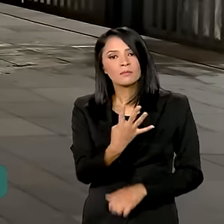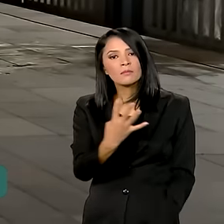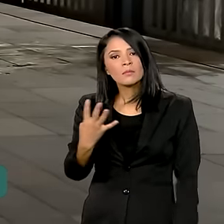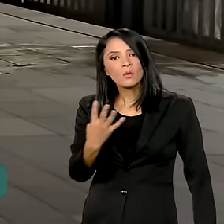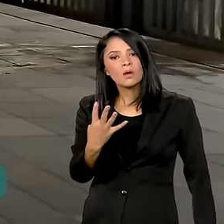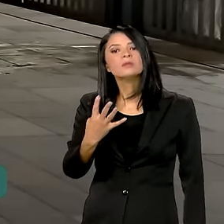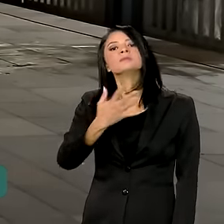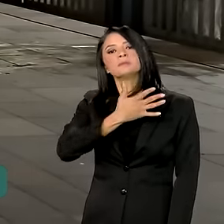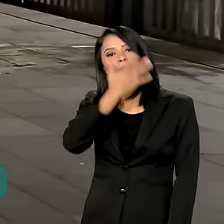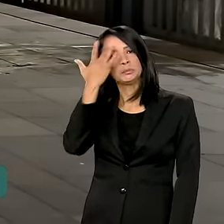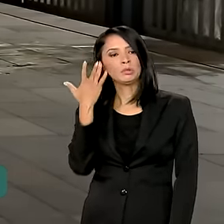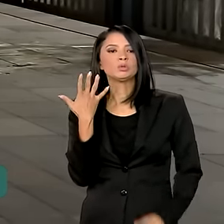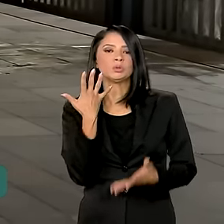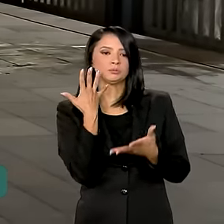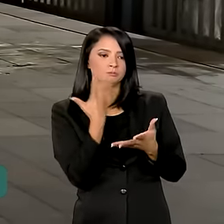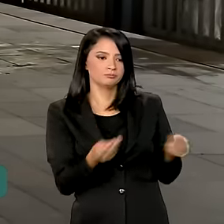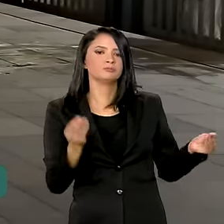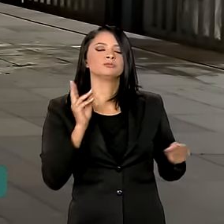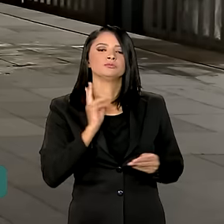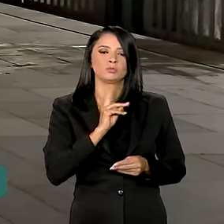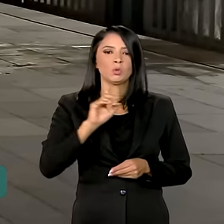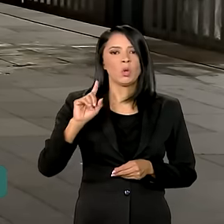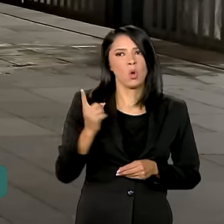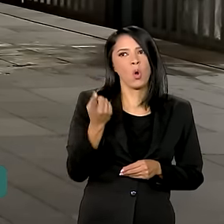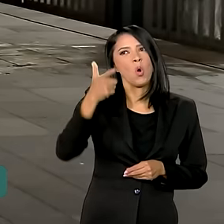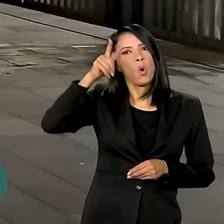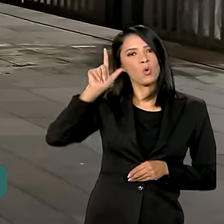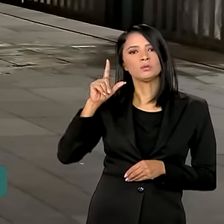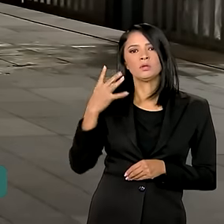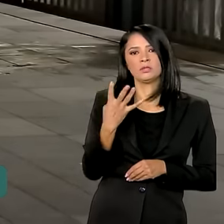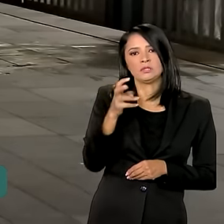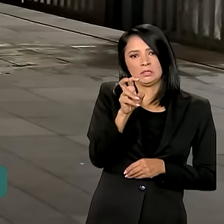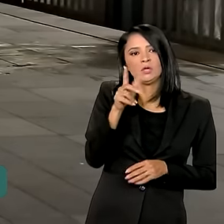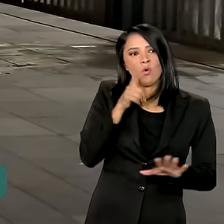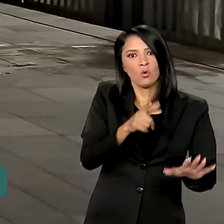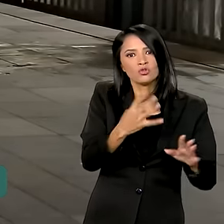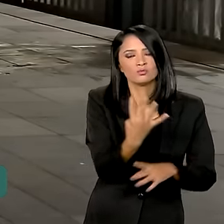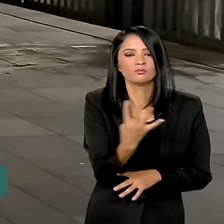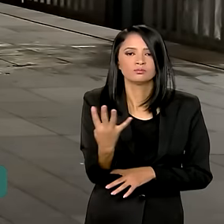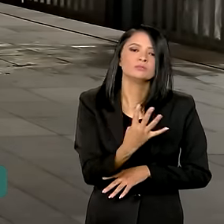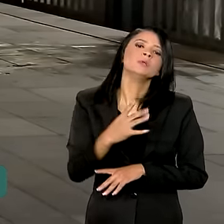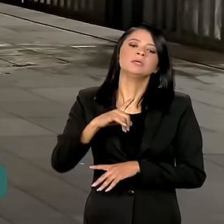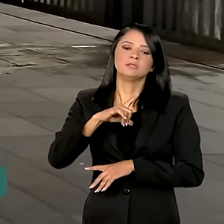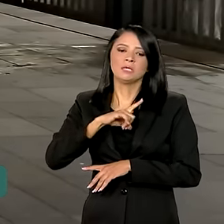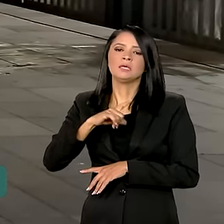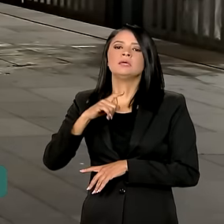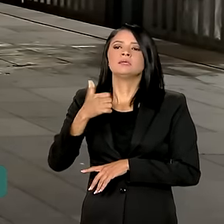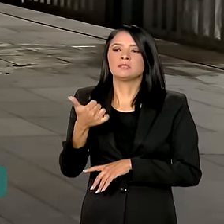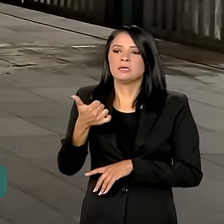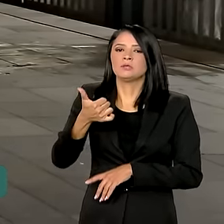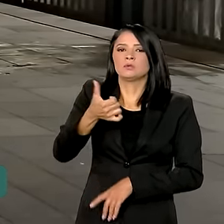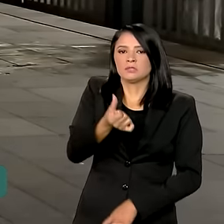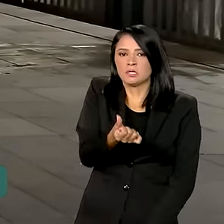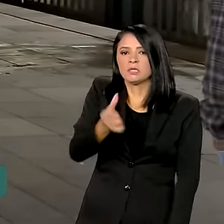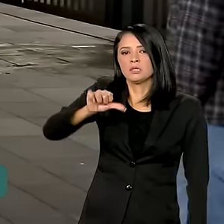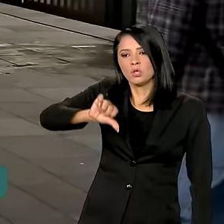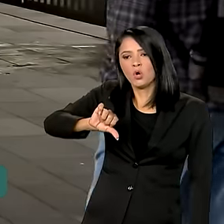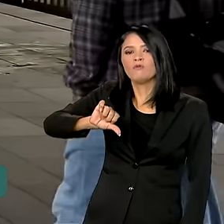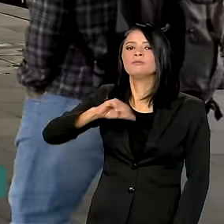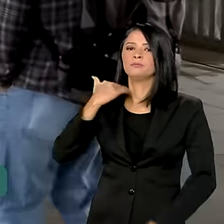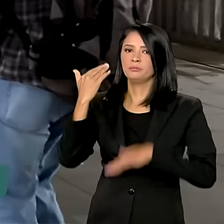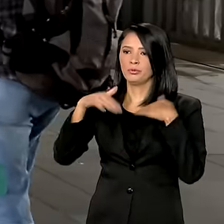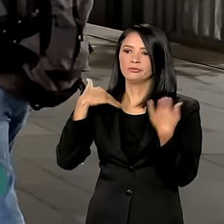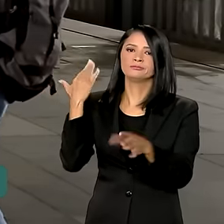pessoas continuam desaparecidas, uma a menos do que ontem. E há 169 mortes confirmadas até o momento